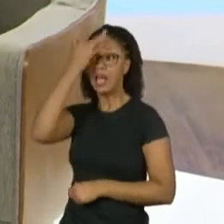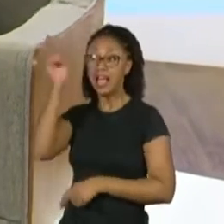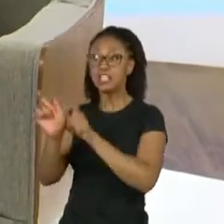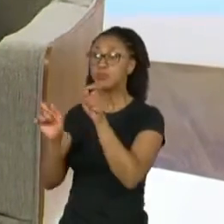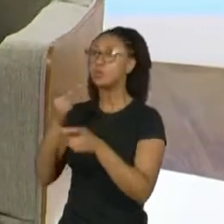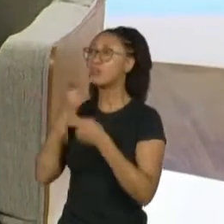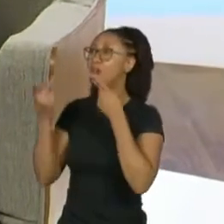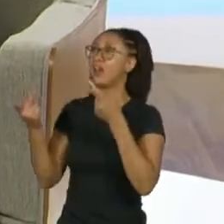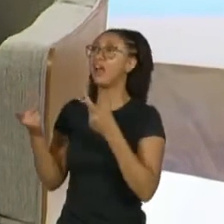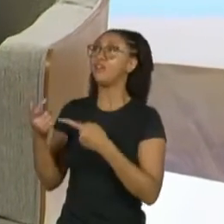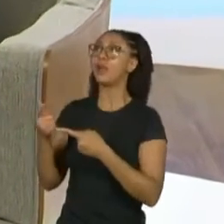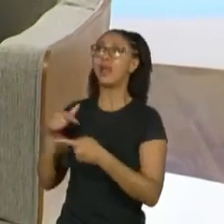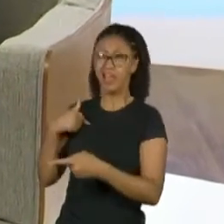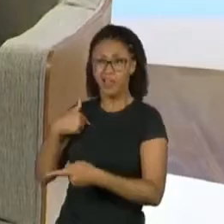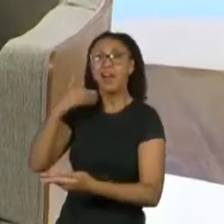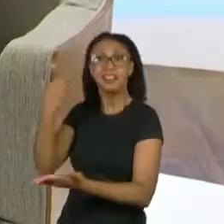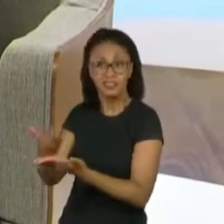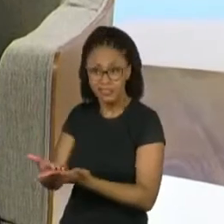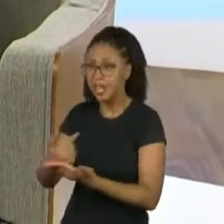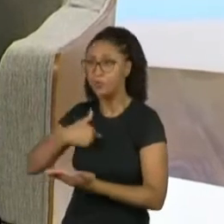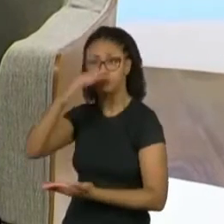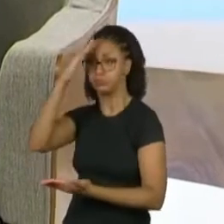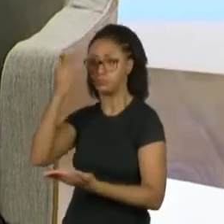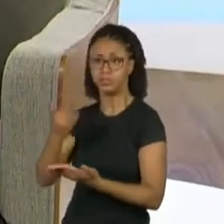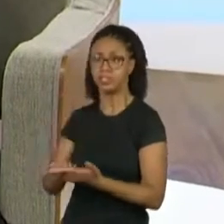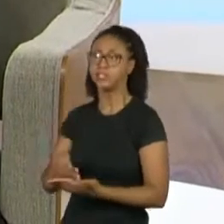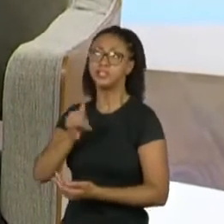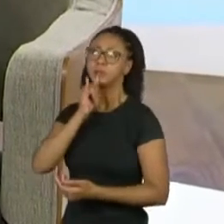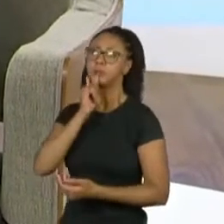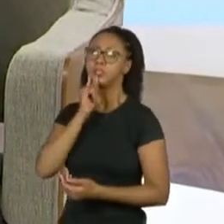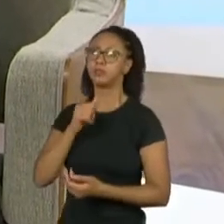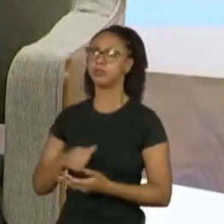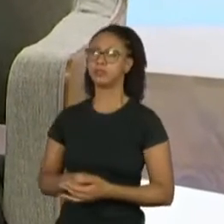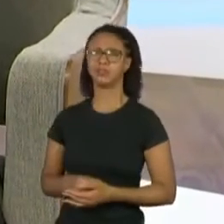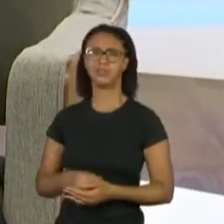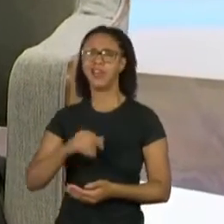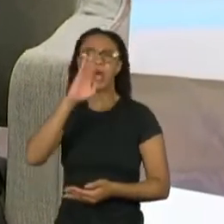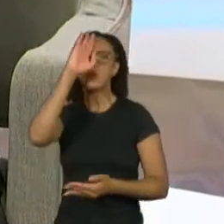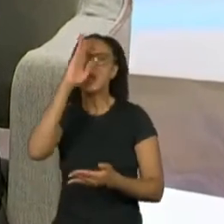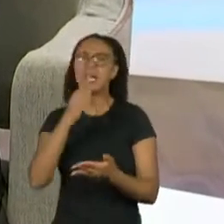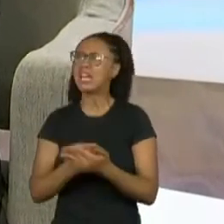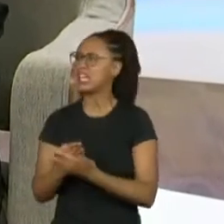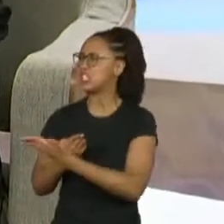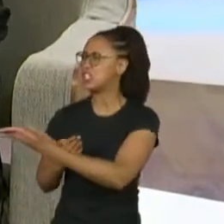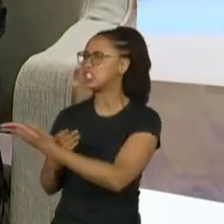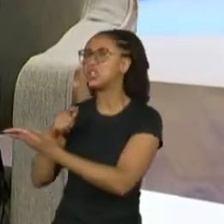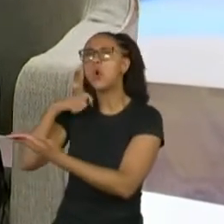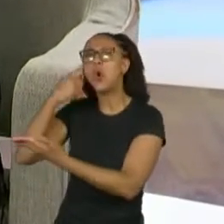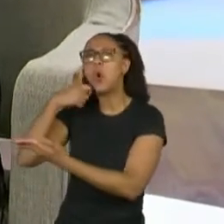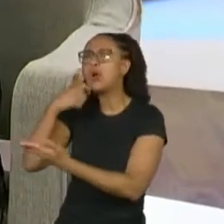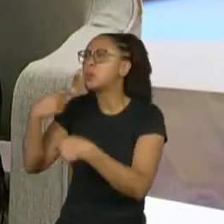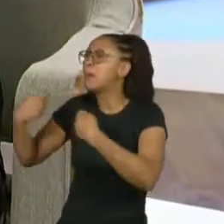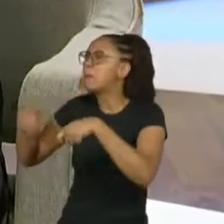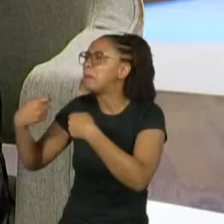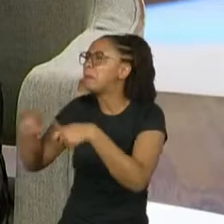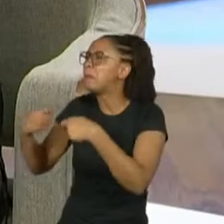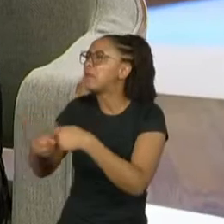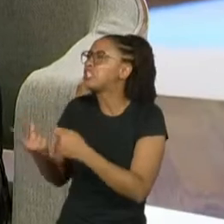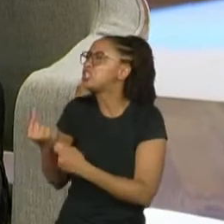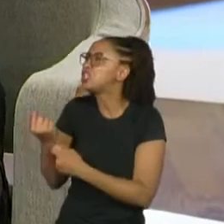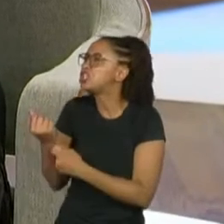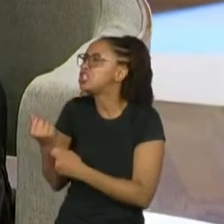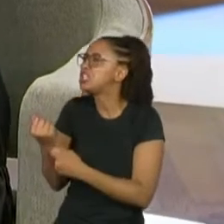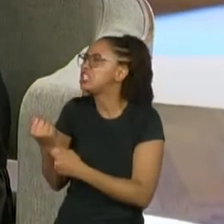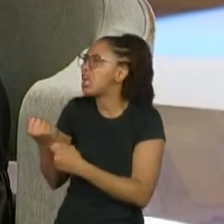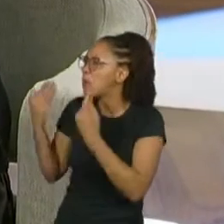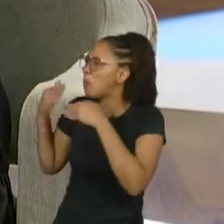coisas que até hoje eu não acredito. Tipo, disseram assim, não acredito que o Marcos Paulo esteja precisando tanto de dinheiro para passar por